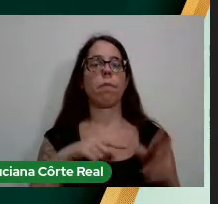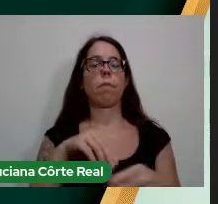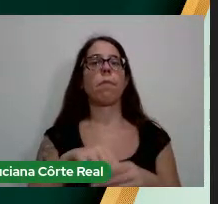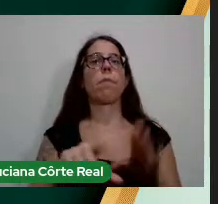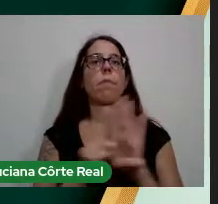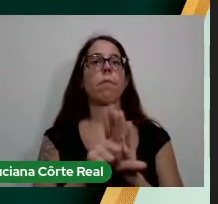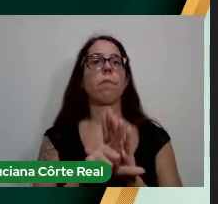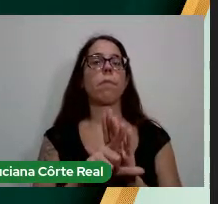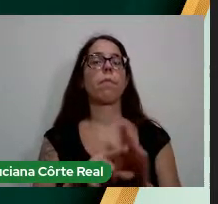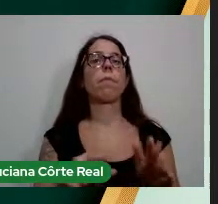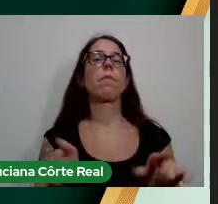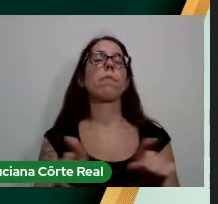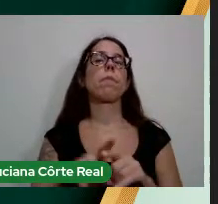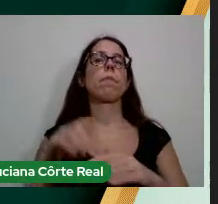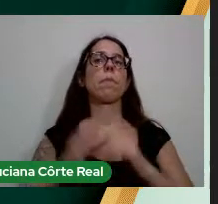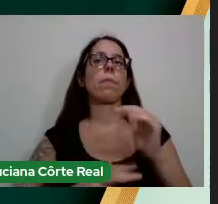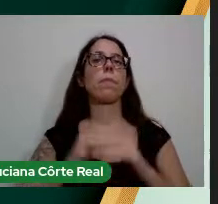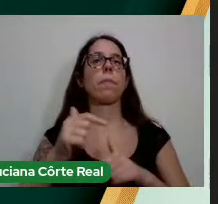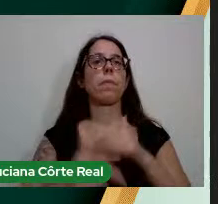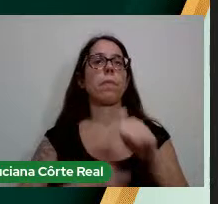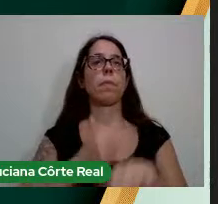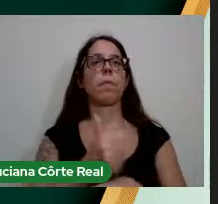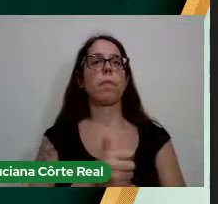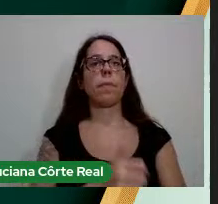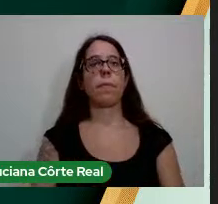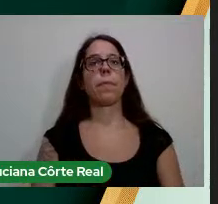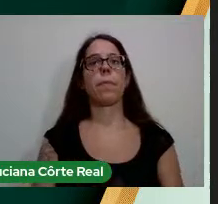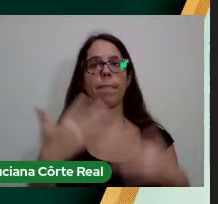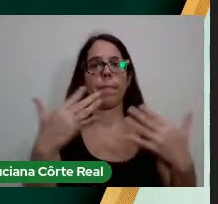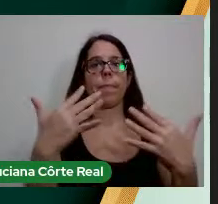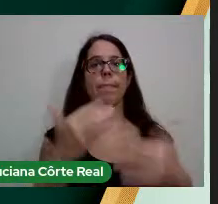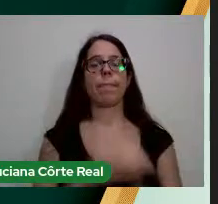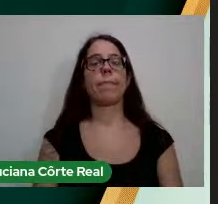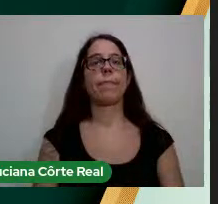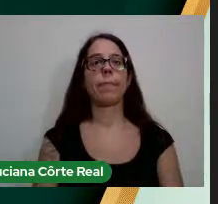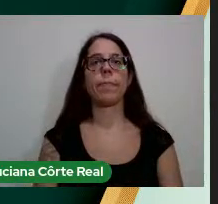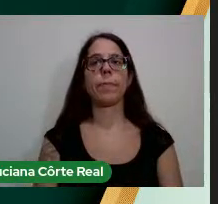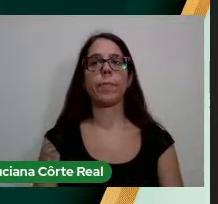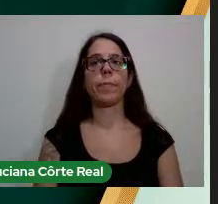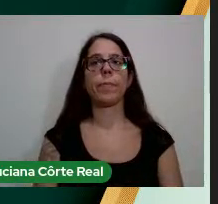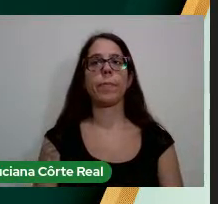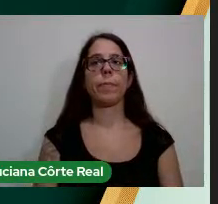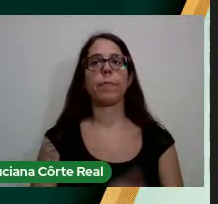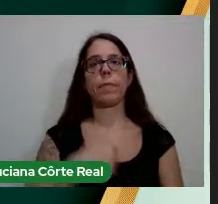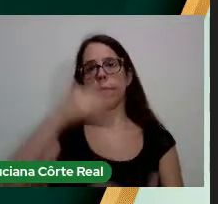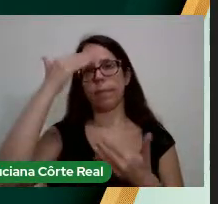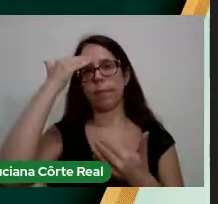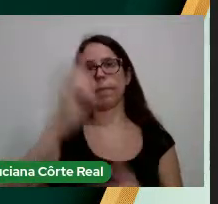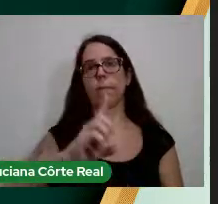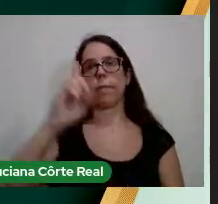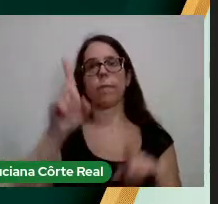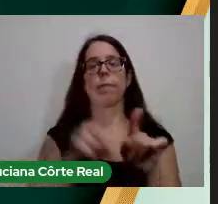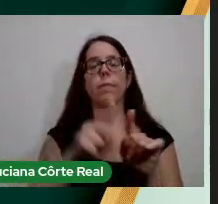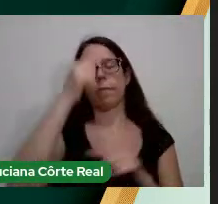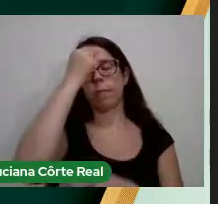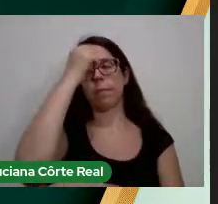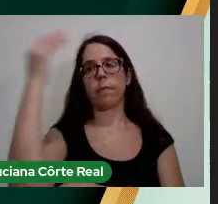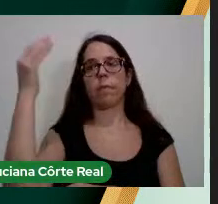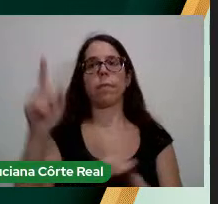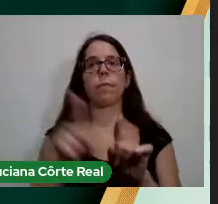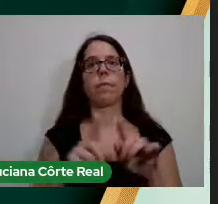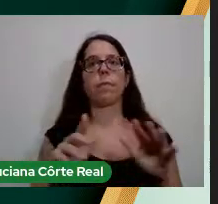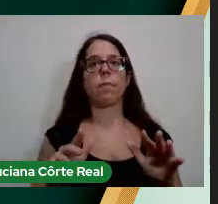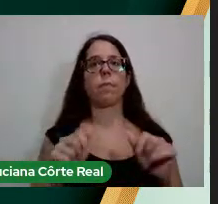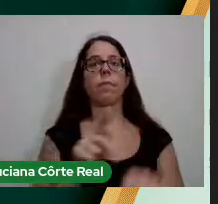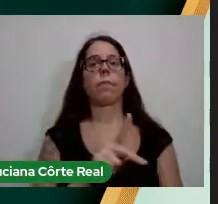e para exercício de sua profissão Parabéns Eu agradeço a Deus, a Unicampo, a todos